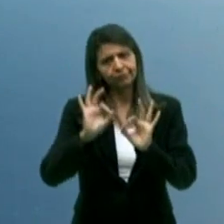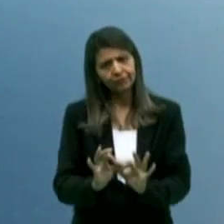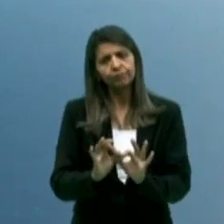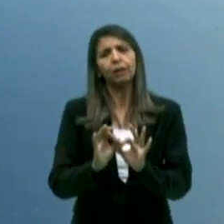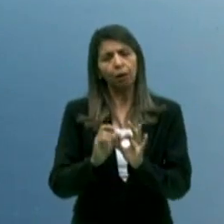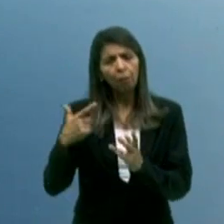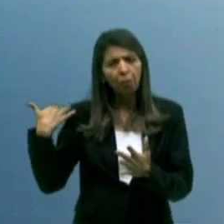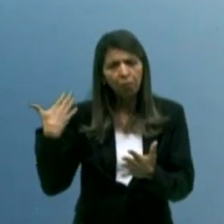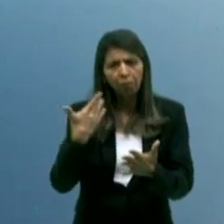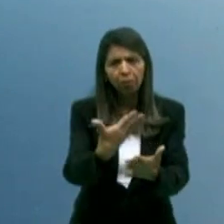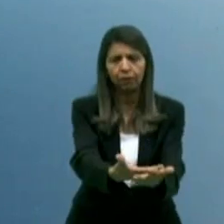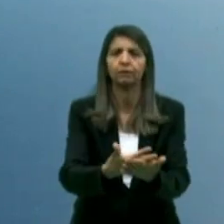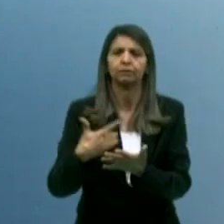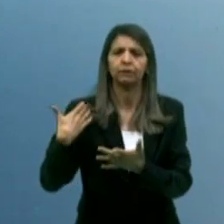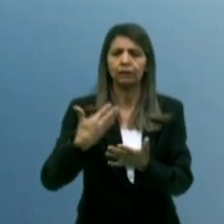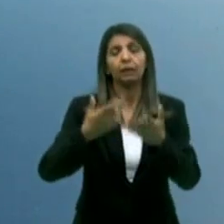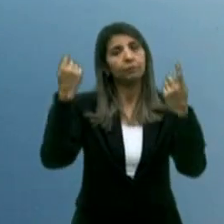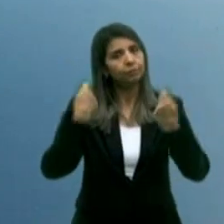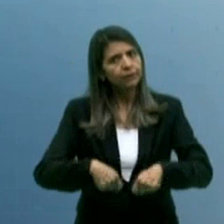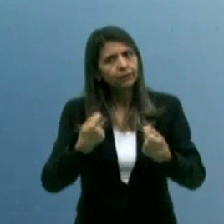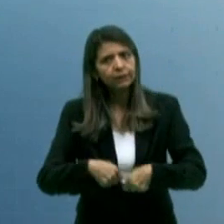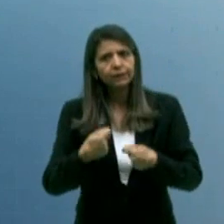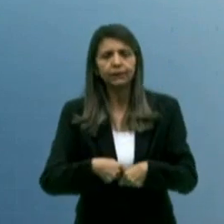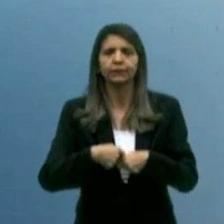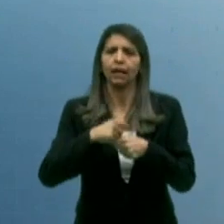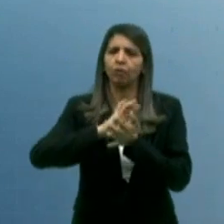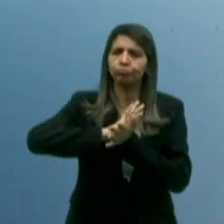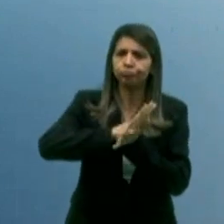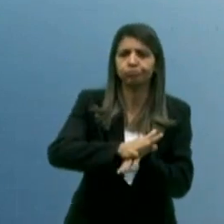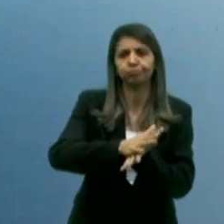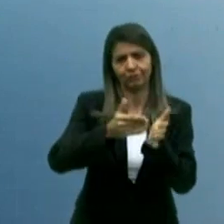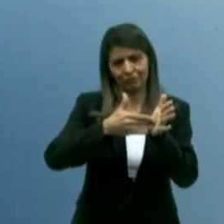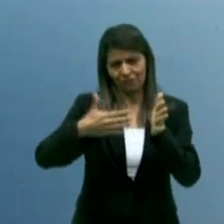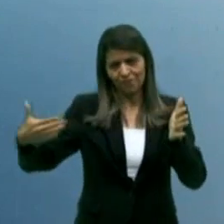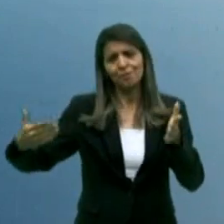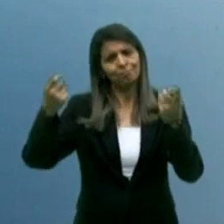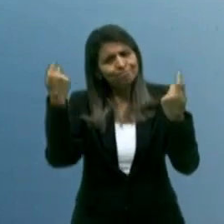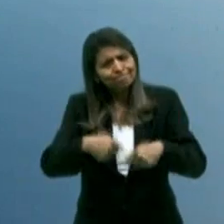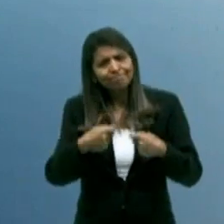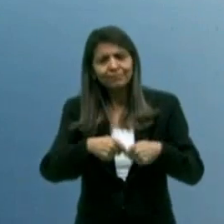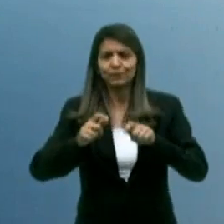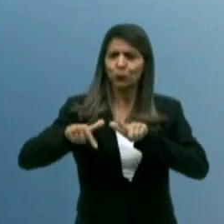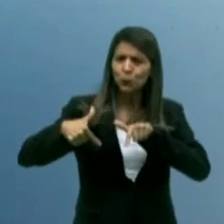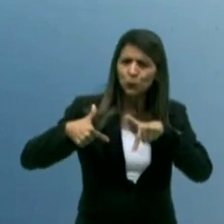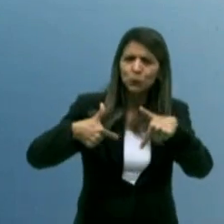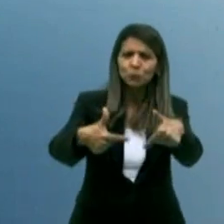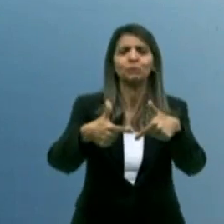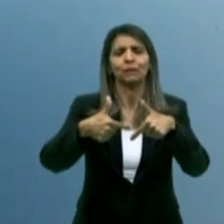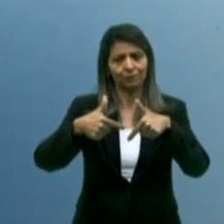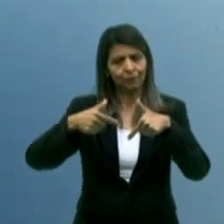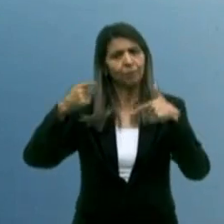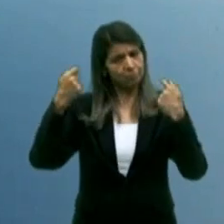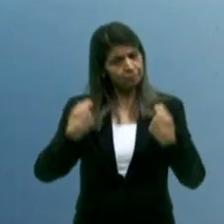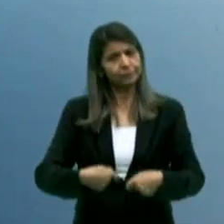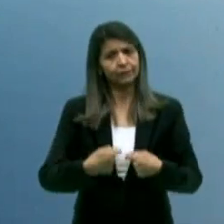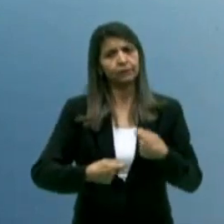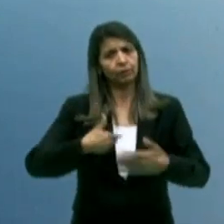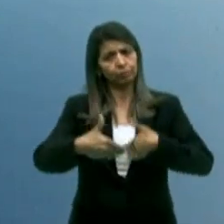com a nossa população e que precisa ser enfrentada de uma maneira que se mantenha esse enfrentamento com